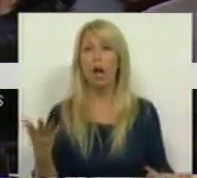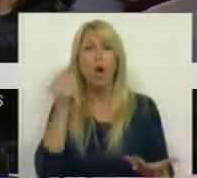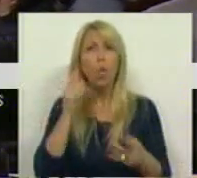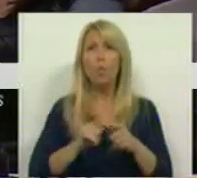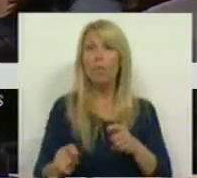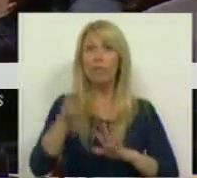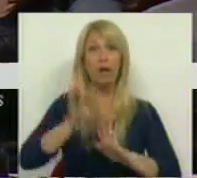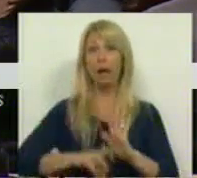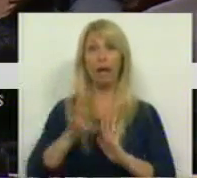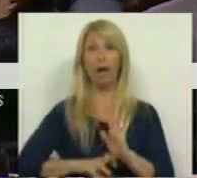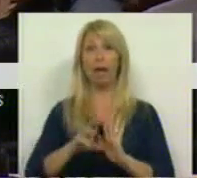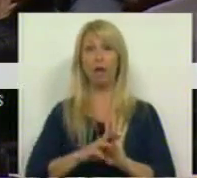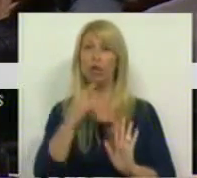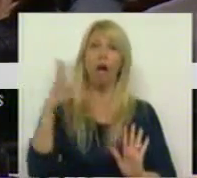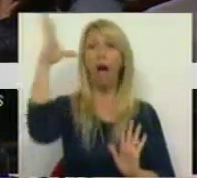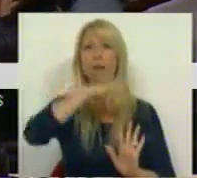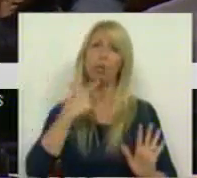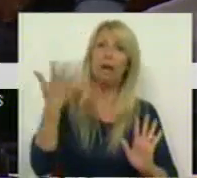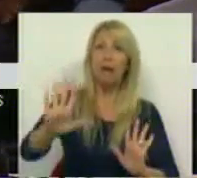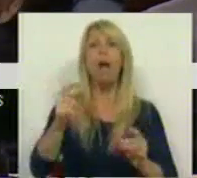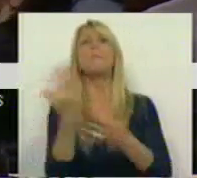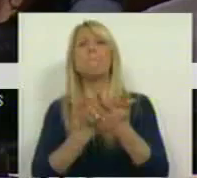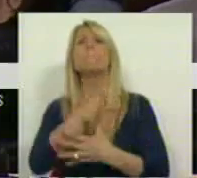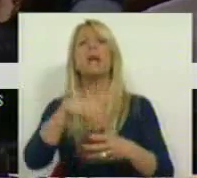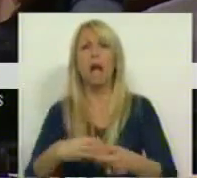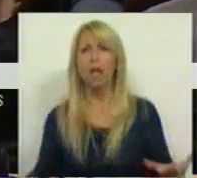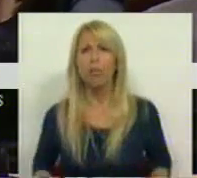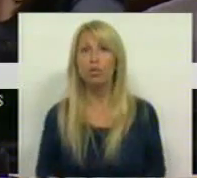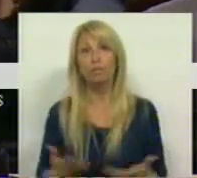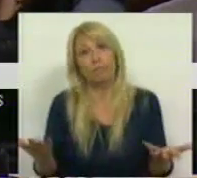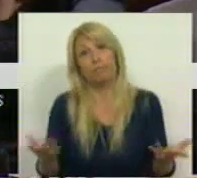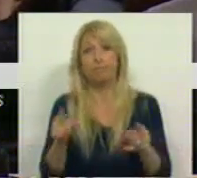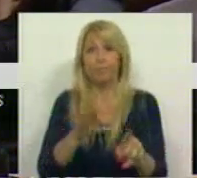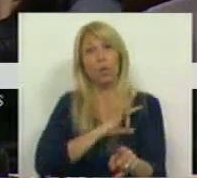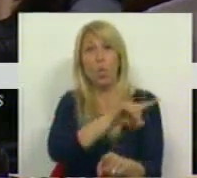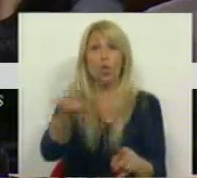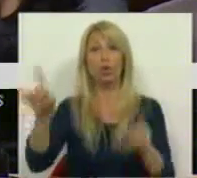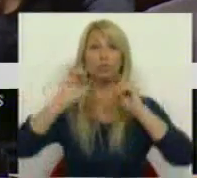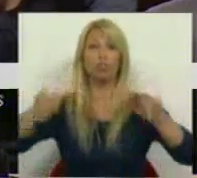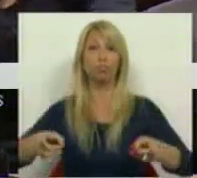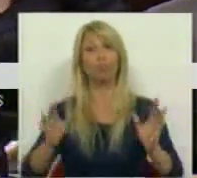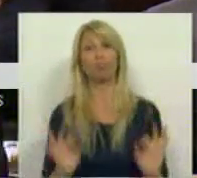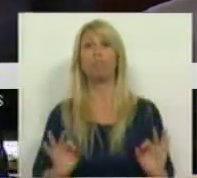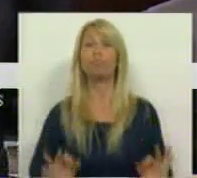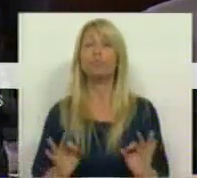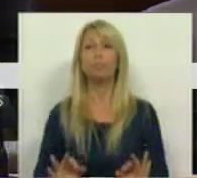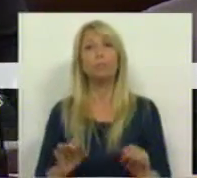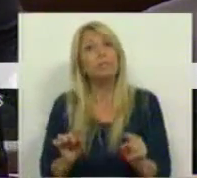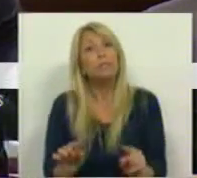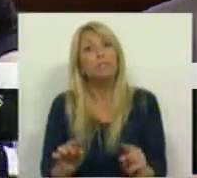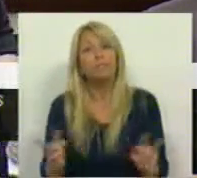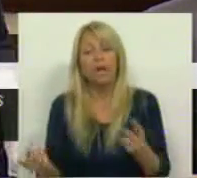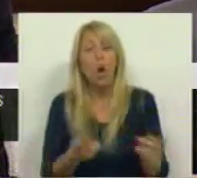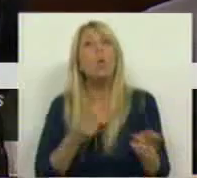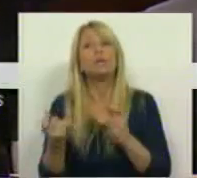define regras que não sejam abusivas nos mercados? E isso os senhores pura simplesmente ignoraram olimpicamente. E portanto, este debate é um